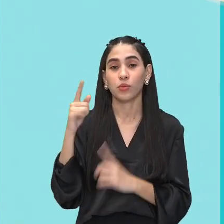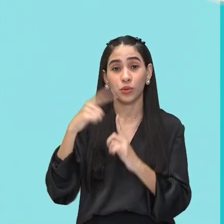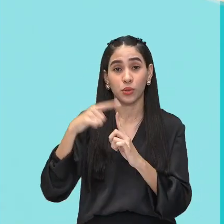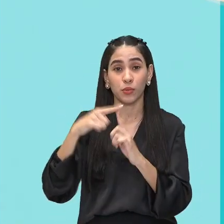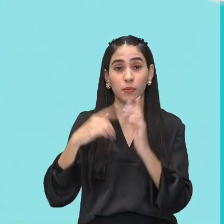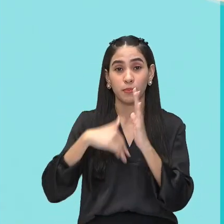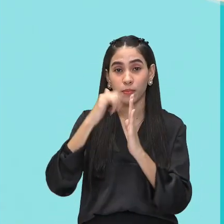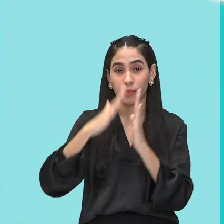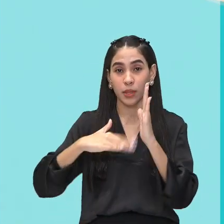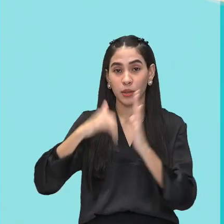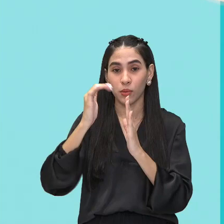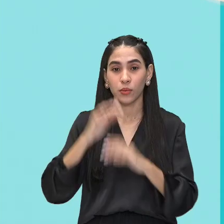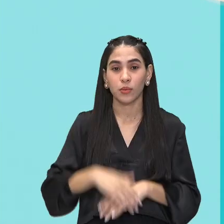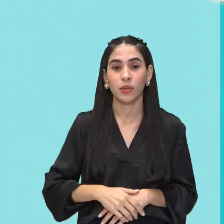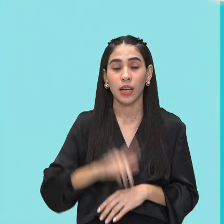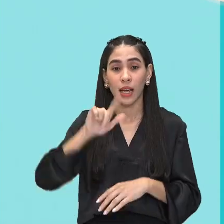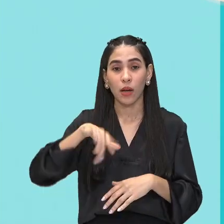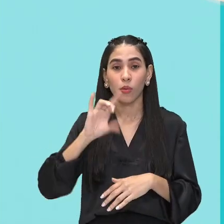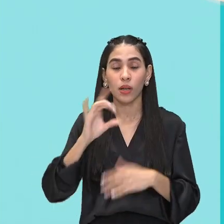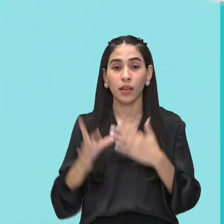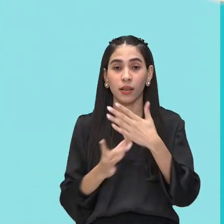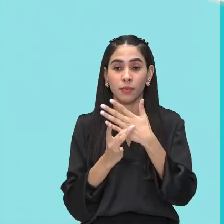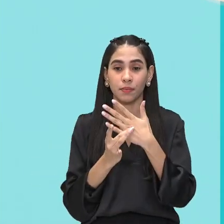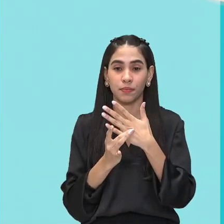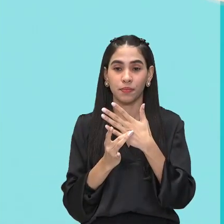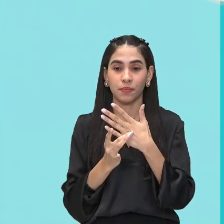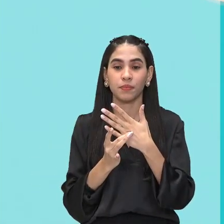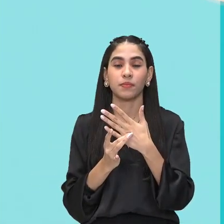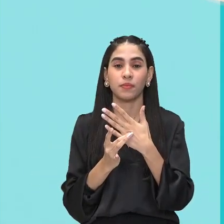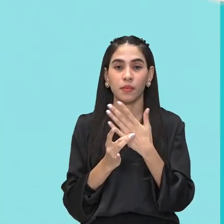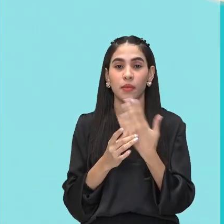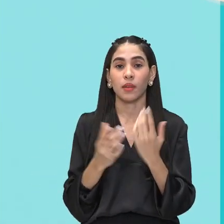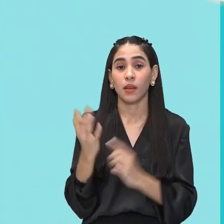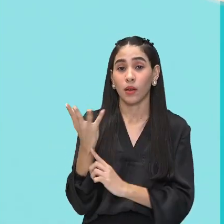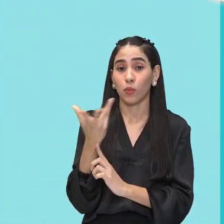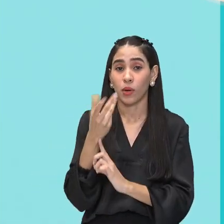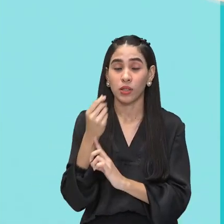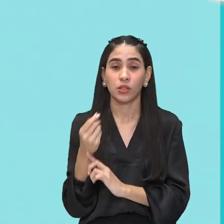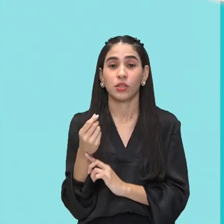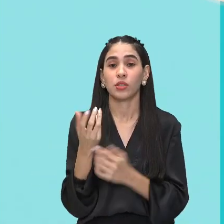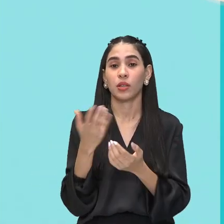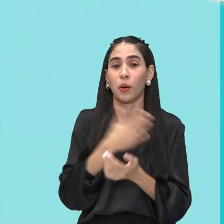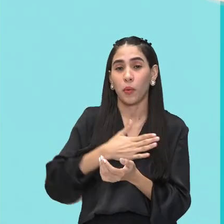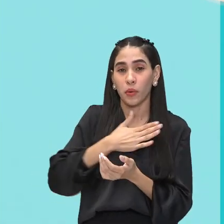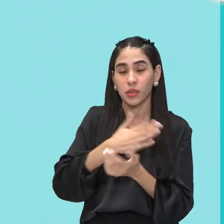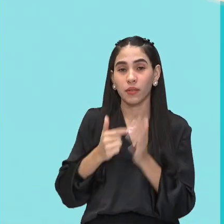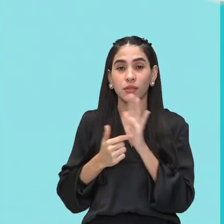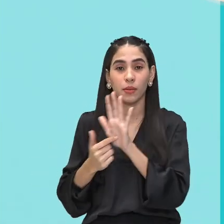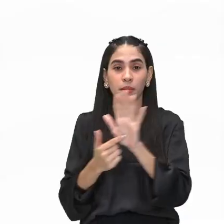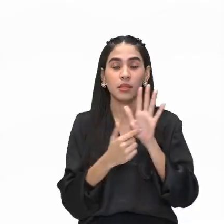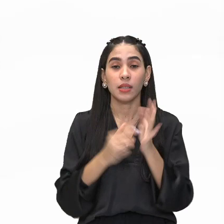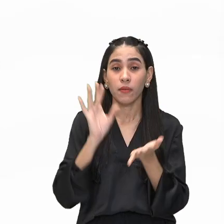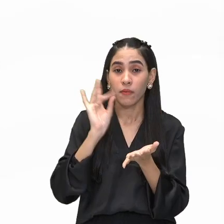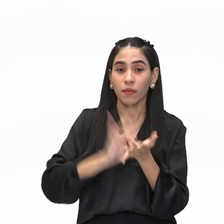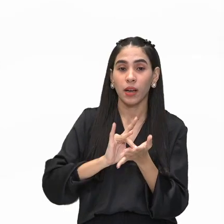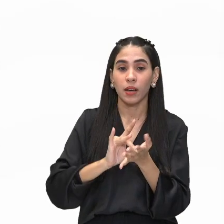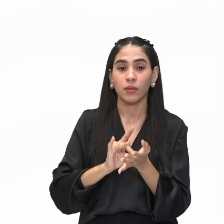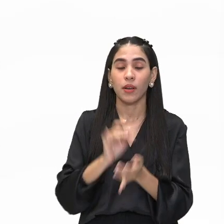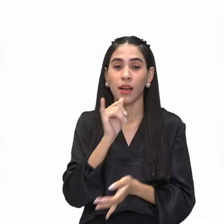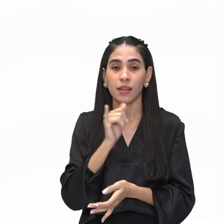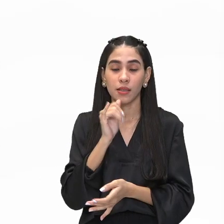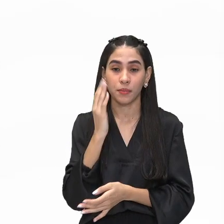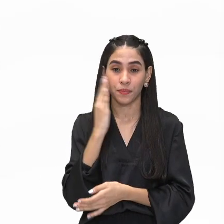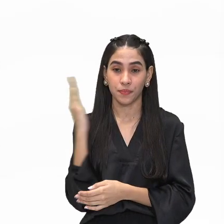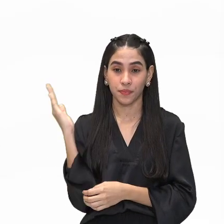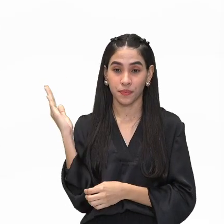que é chamado realismo, onde o pintor gostava de mostrar a realidade. Aí a gente vai mostrar um exemplo